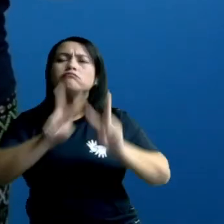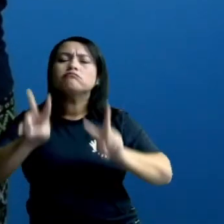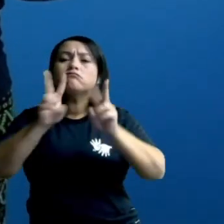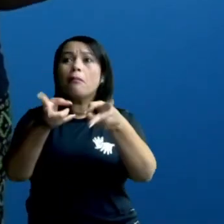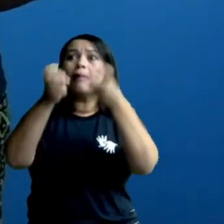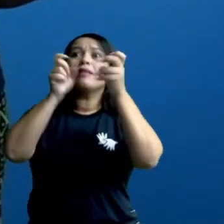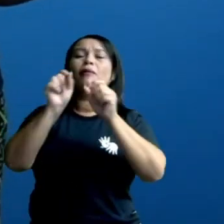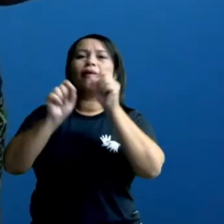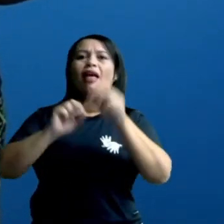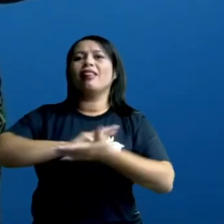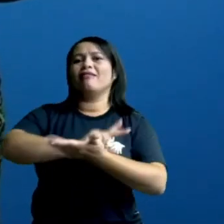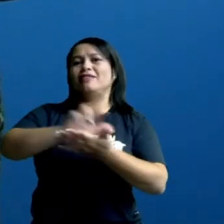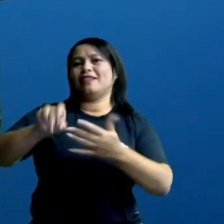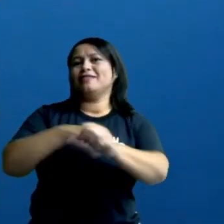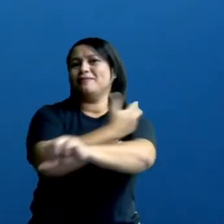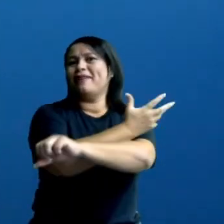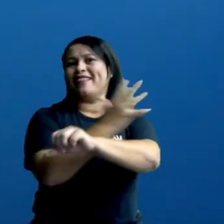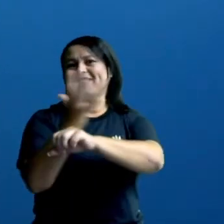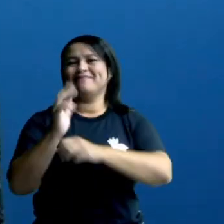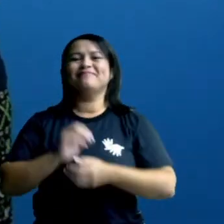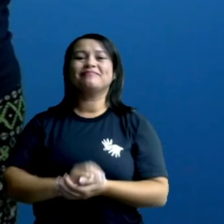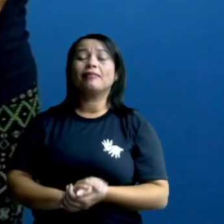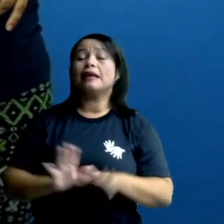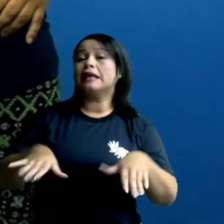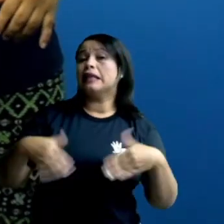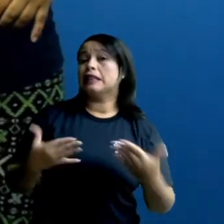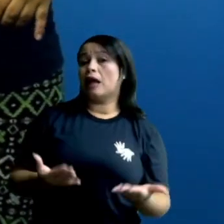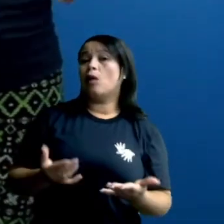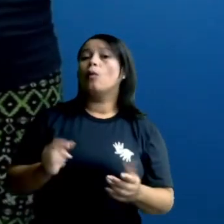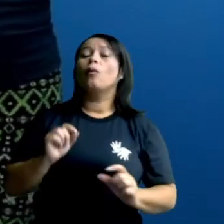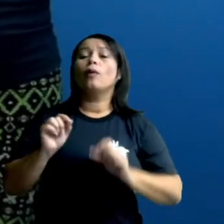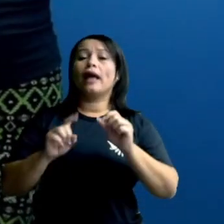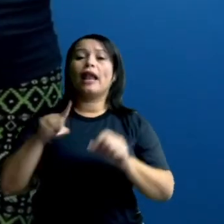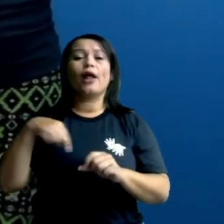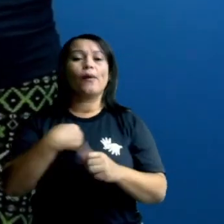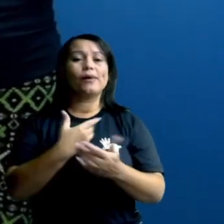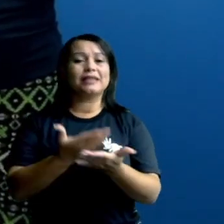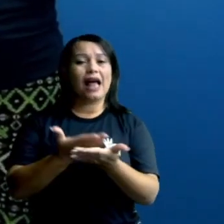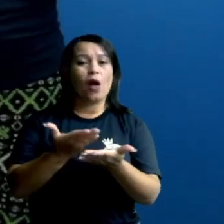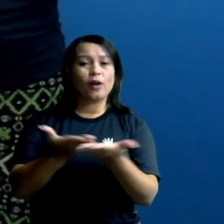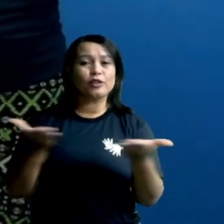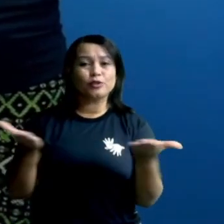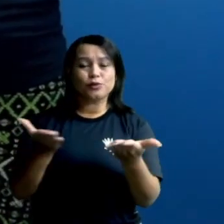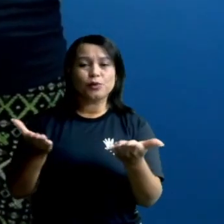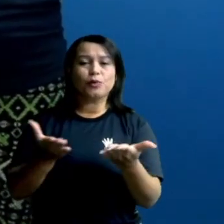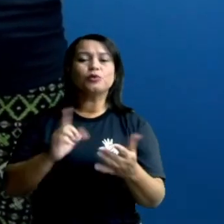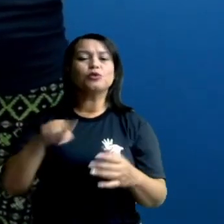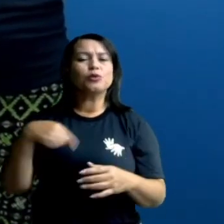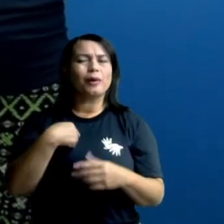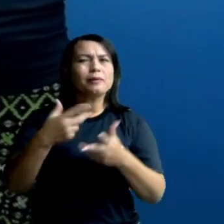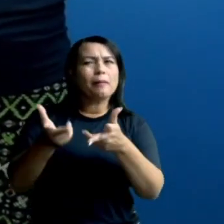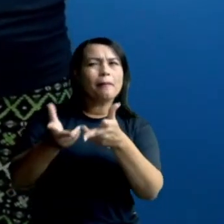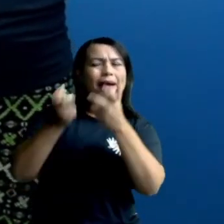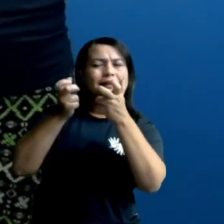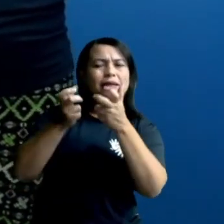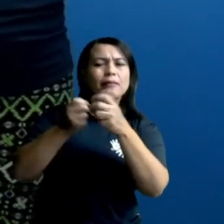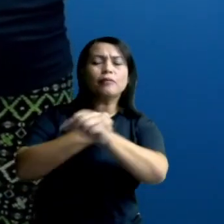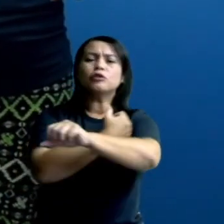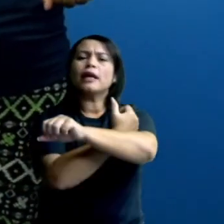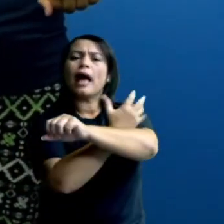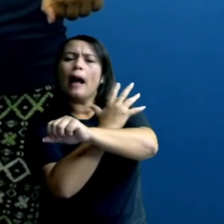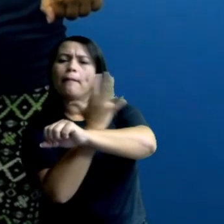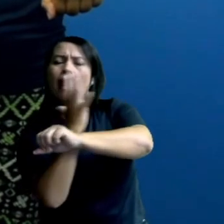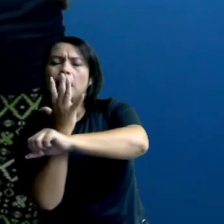plantas que existem. Então, na nossa aula de hoje, nós percebemos que a